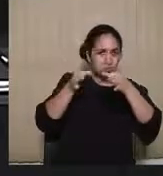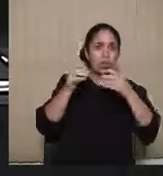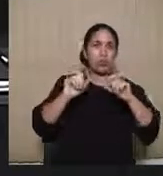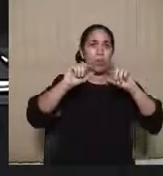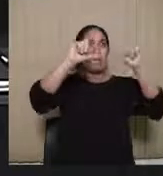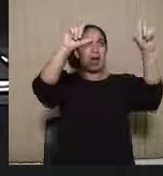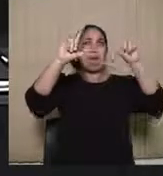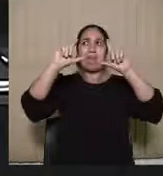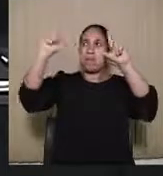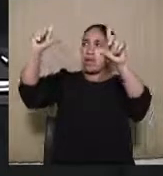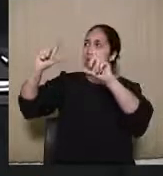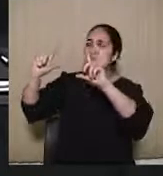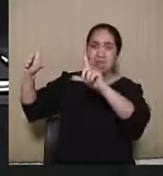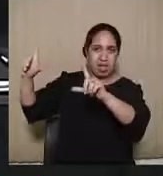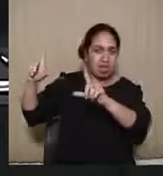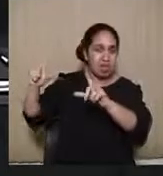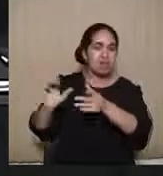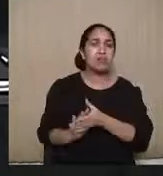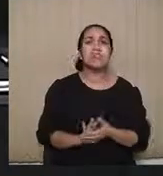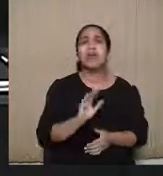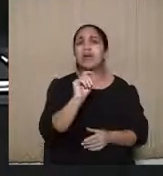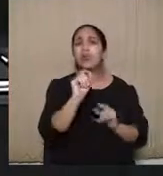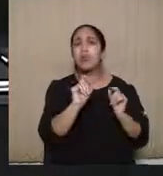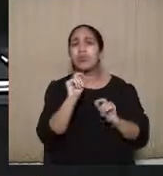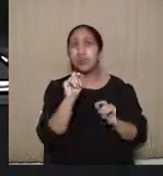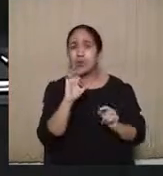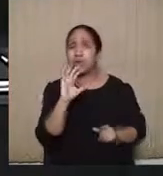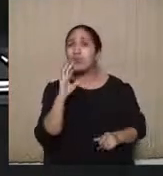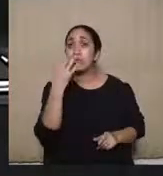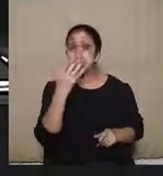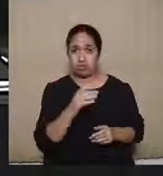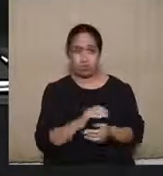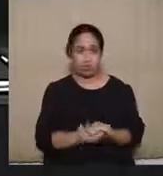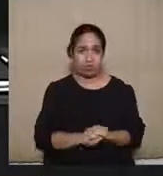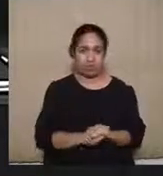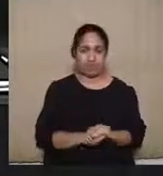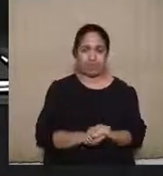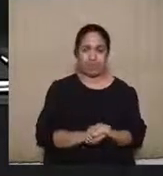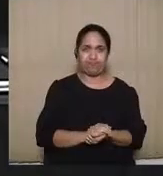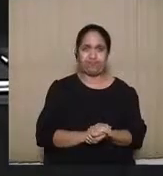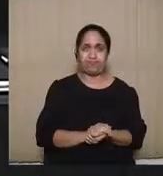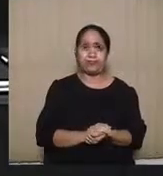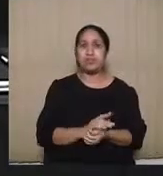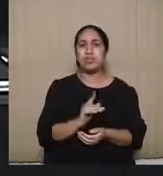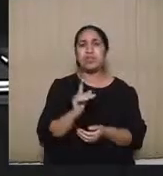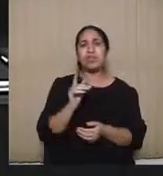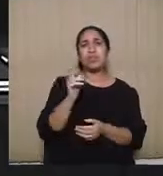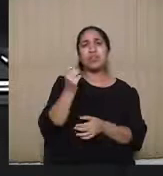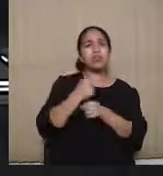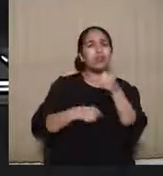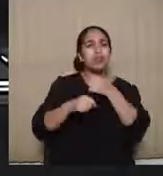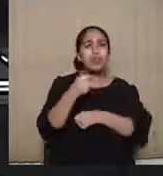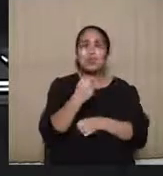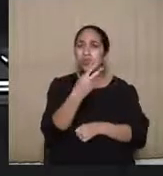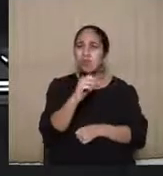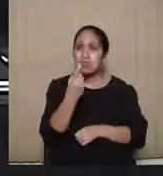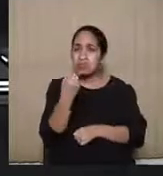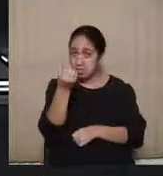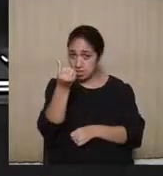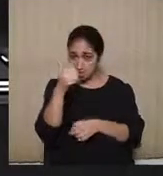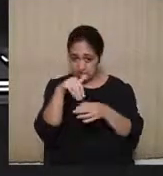altidores, acabou deixando, percebendo que nas eleições de 2016 houve um